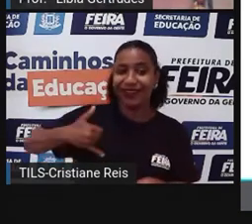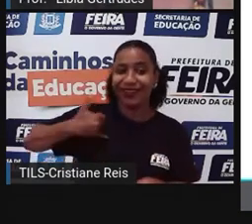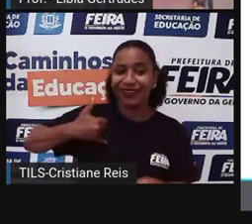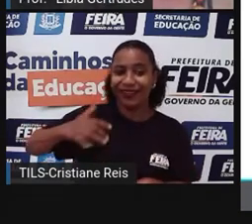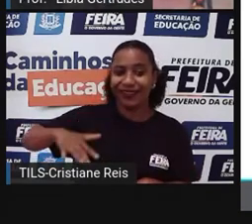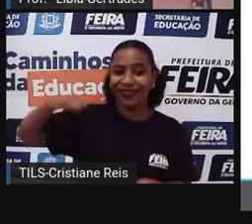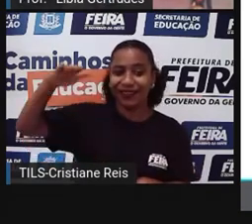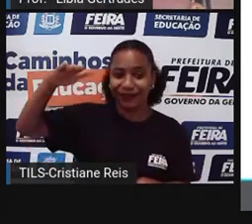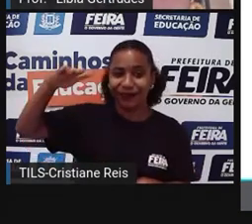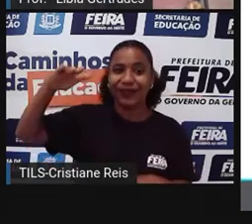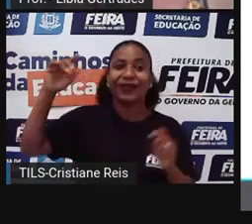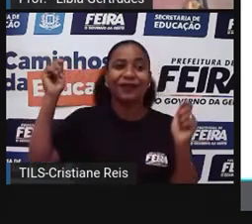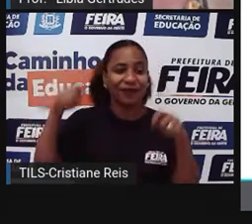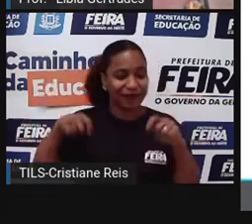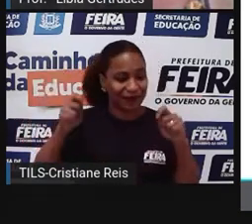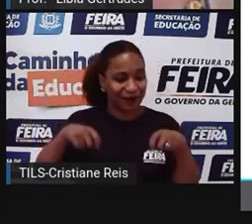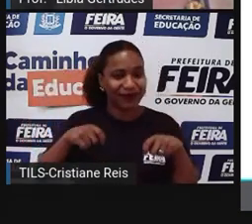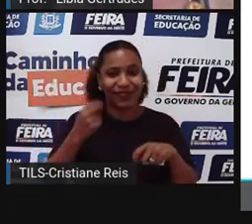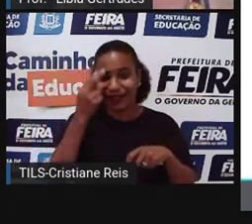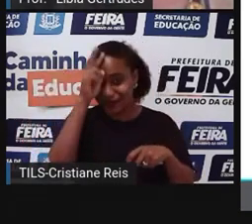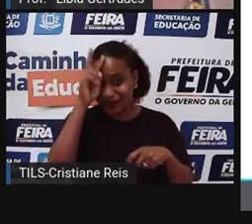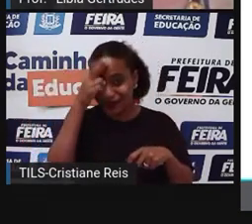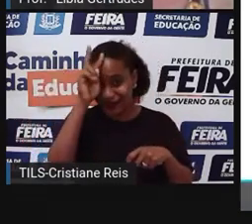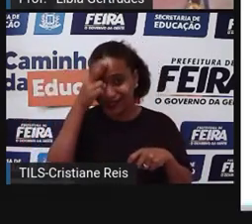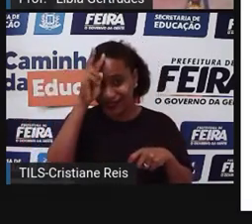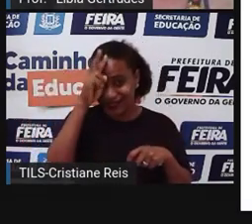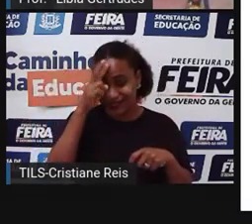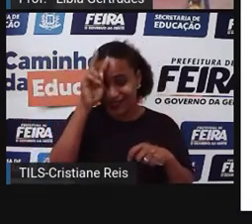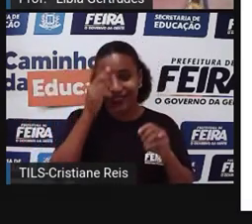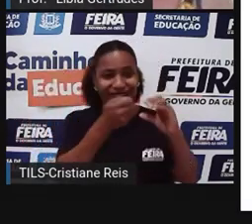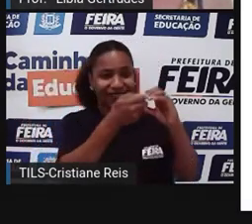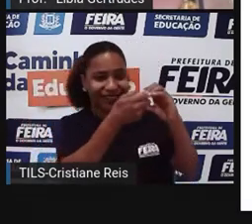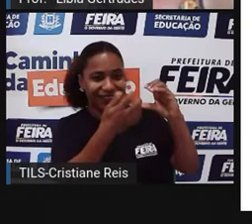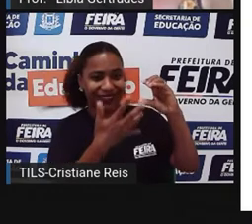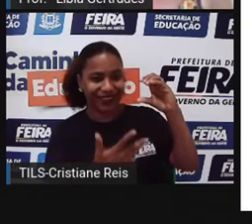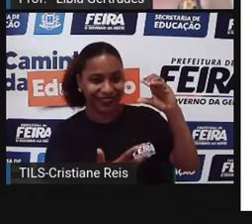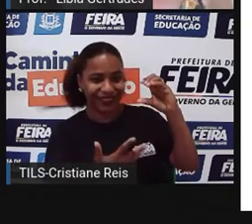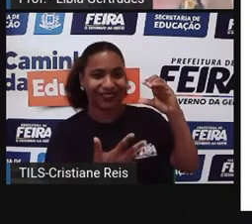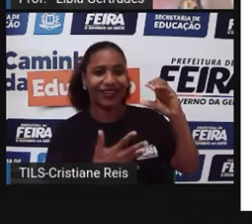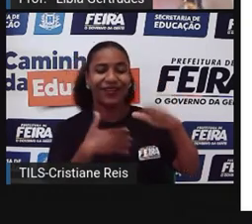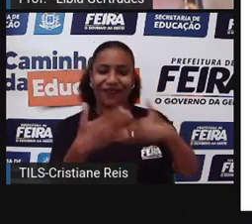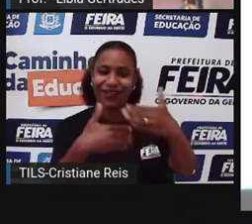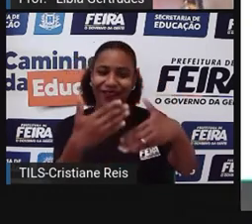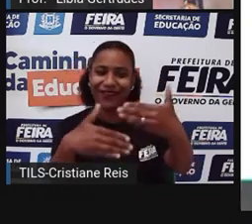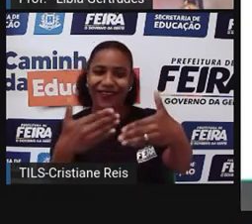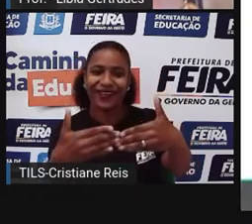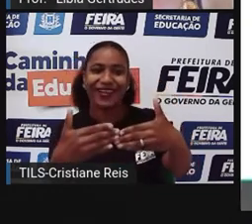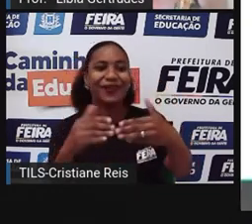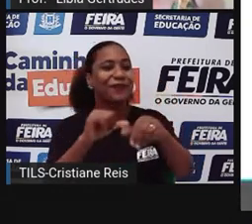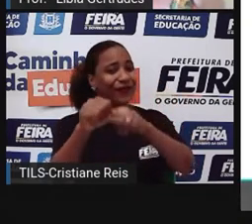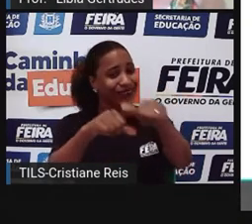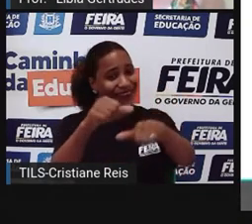pode ter certeza, vai ter outras características lá na frente, daqui a 10 anos.